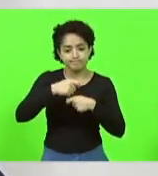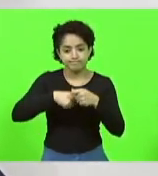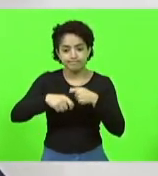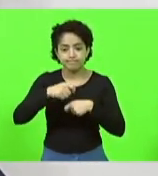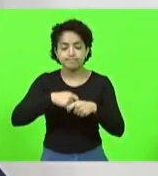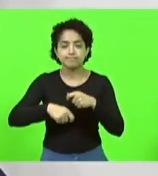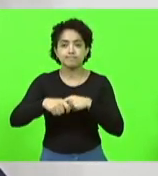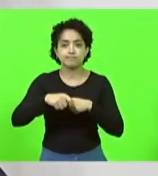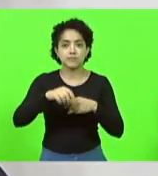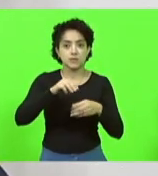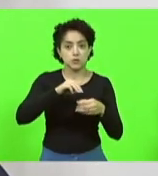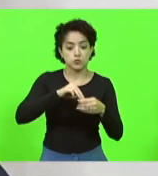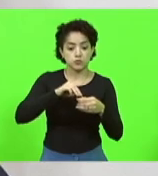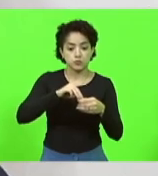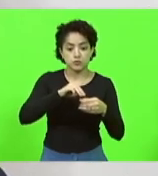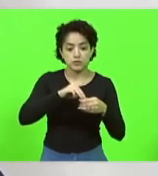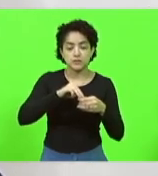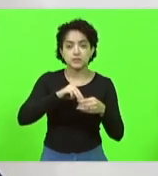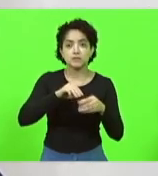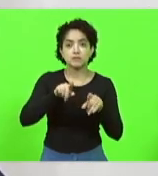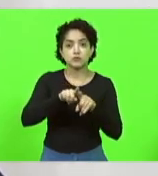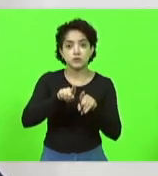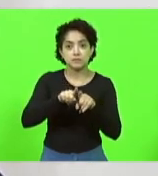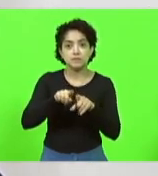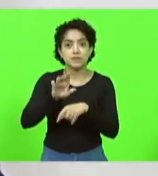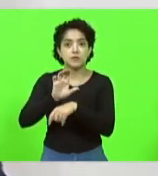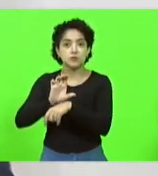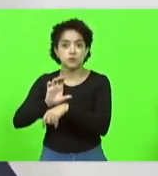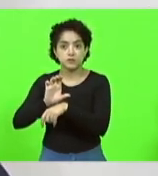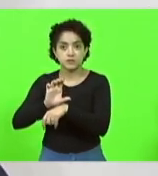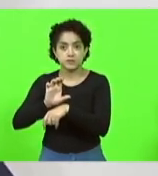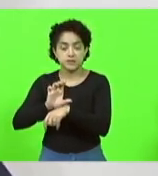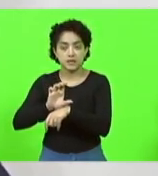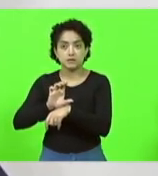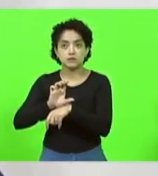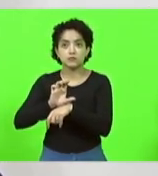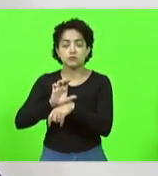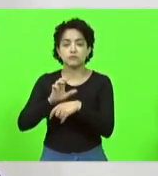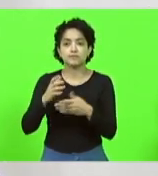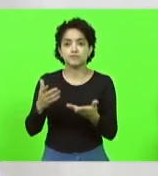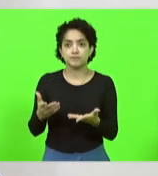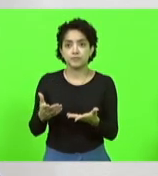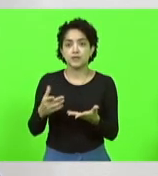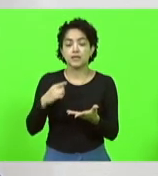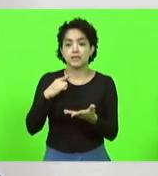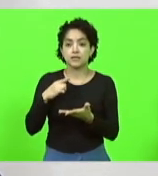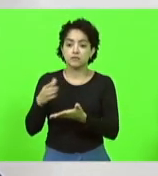conseguido e o próprio Estado com a grande receita que teve